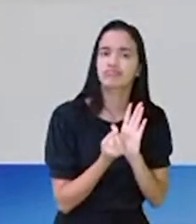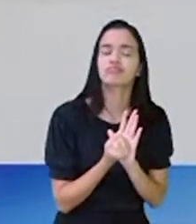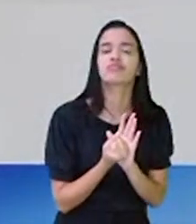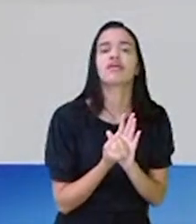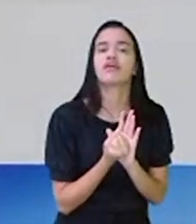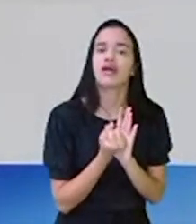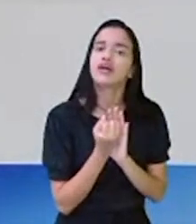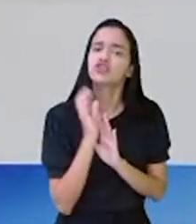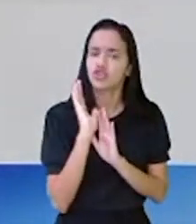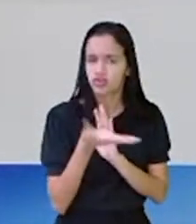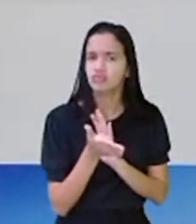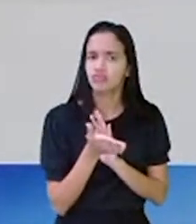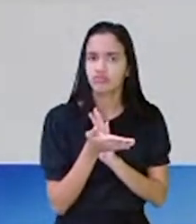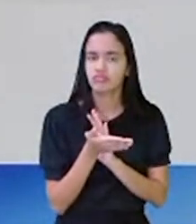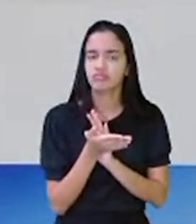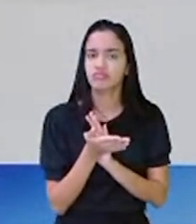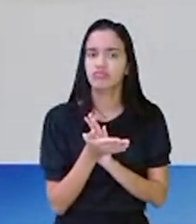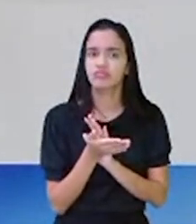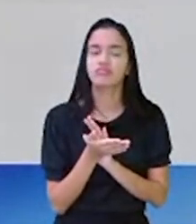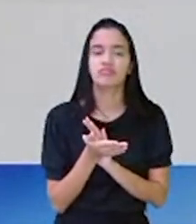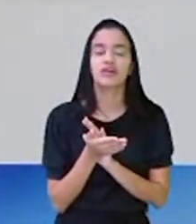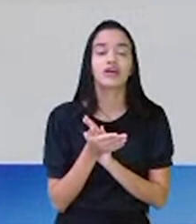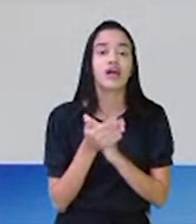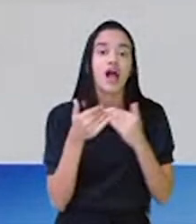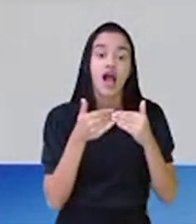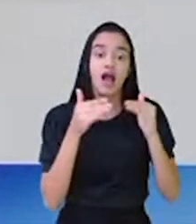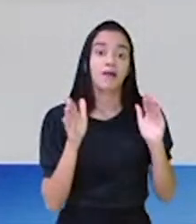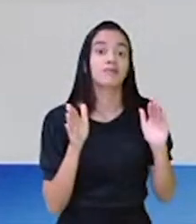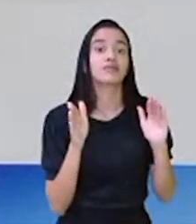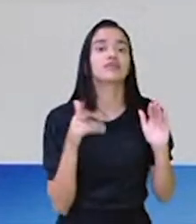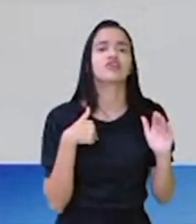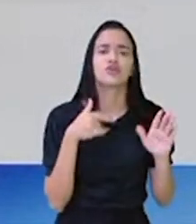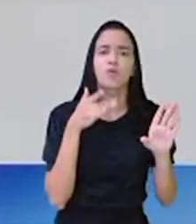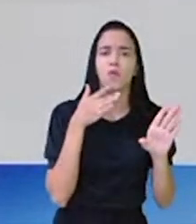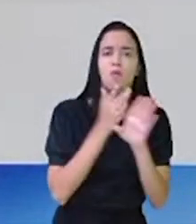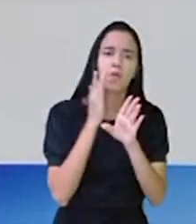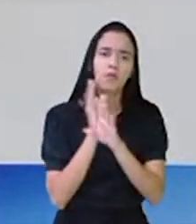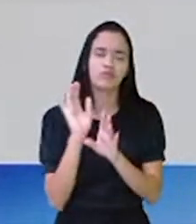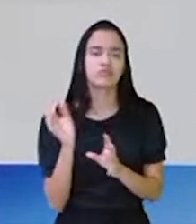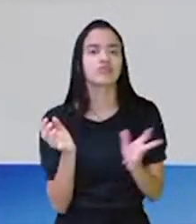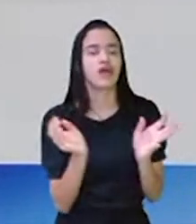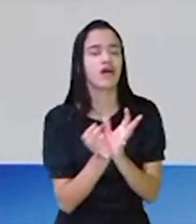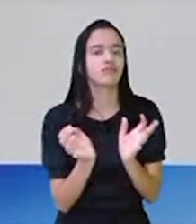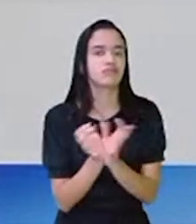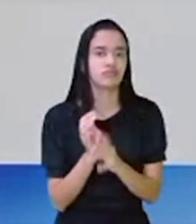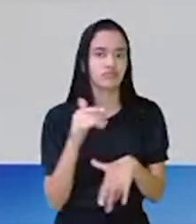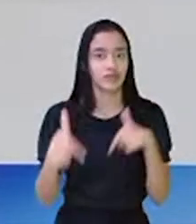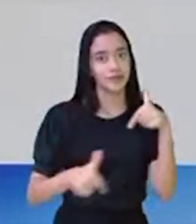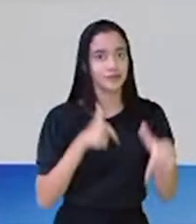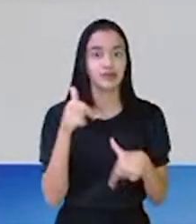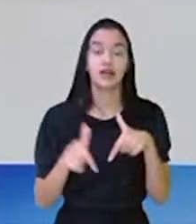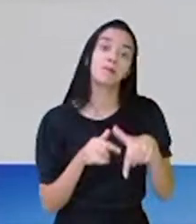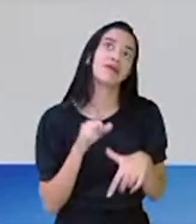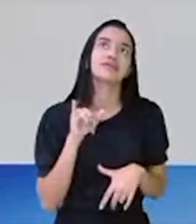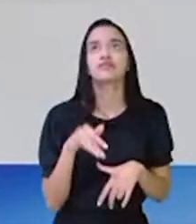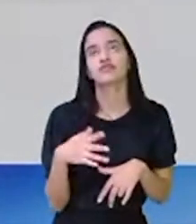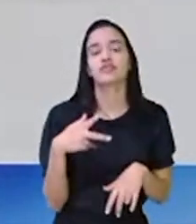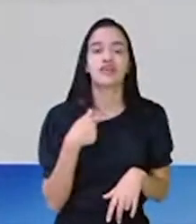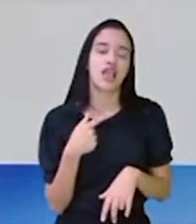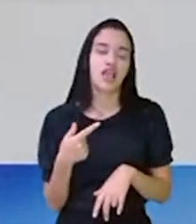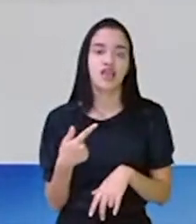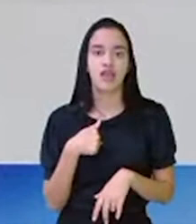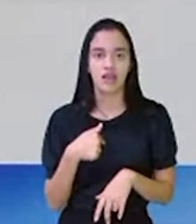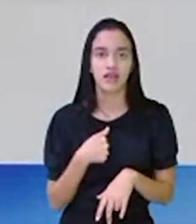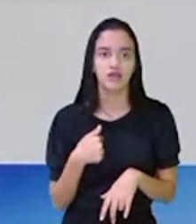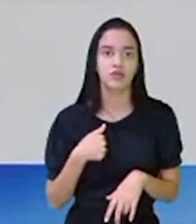geralmente já está cadastrada. Quando ela abre lá, já encontra a turma que ela trabalha, vamos dizer, se fosse a professora Mauricê,